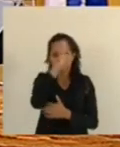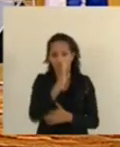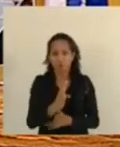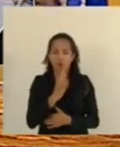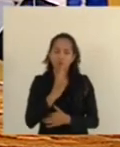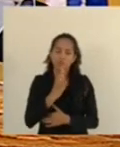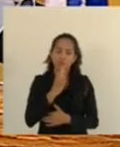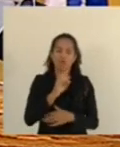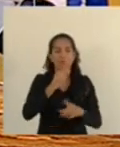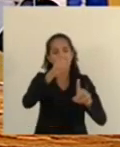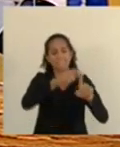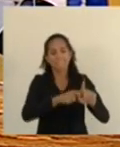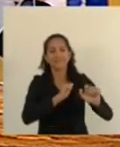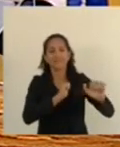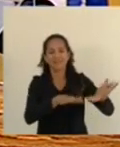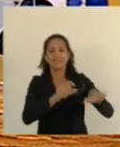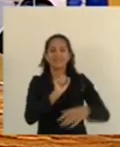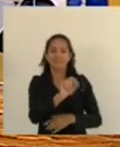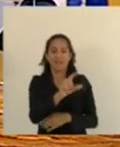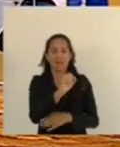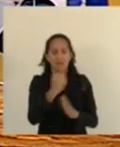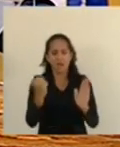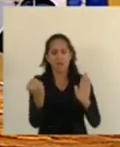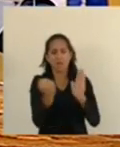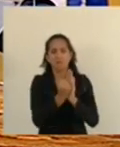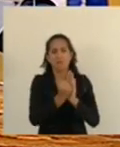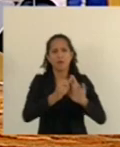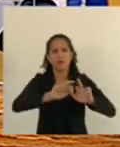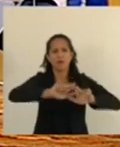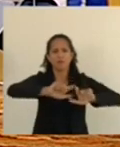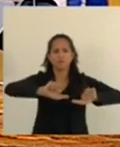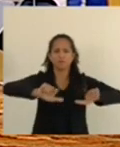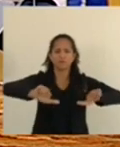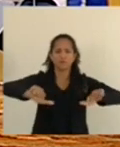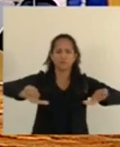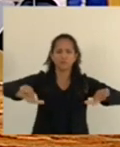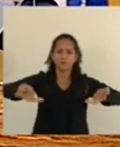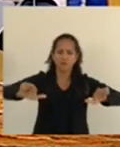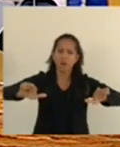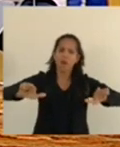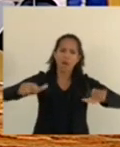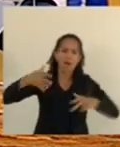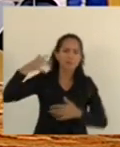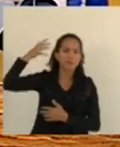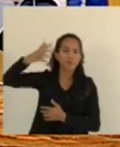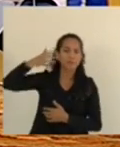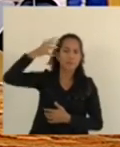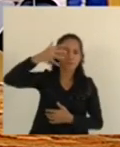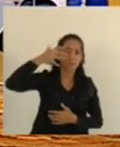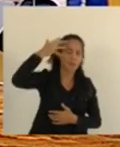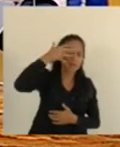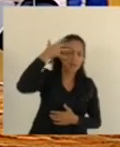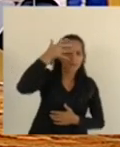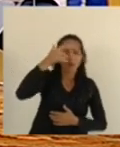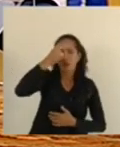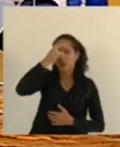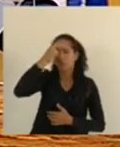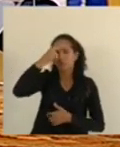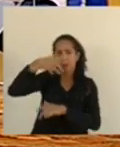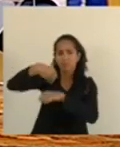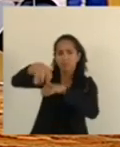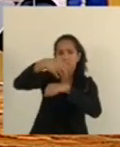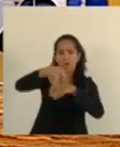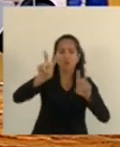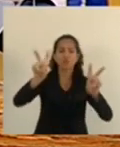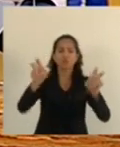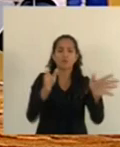Azul. O mês é marcado por diversos eventos voltados para a conscientização sobre a